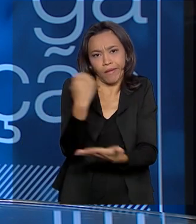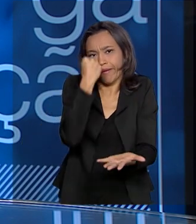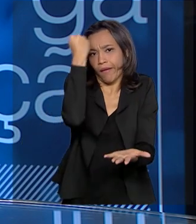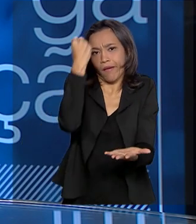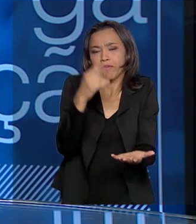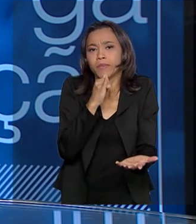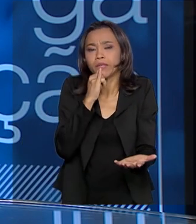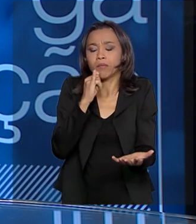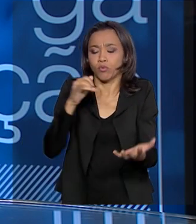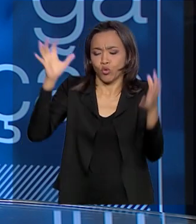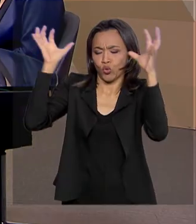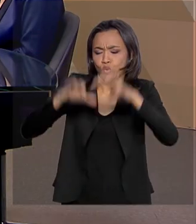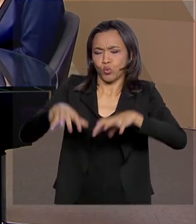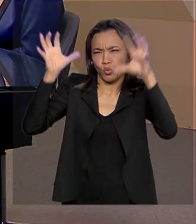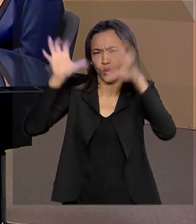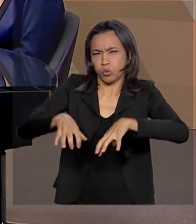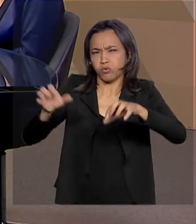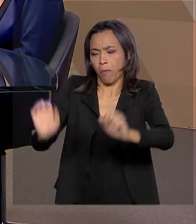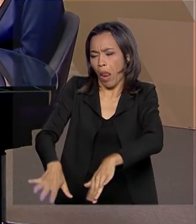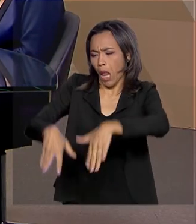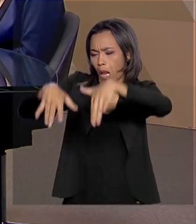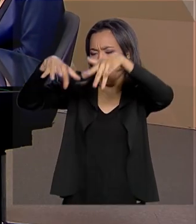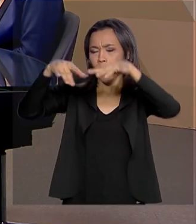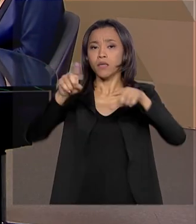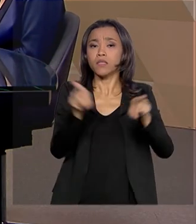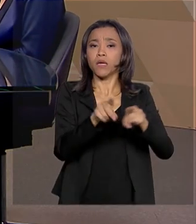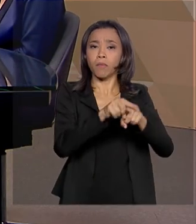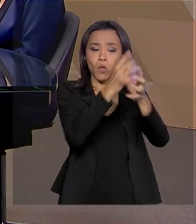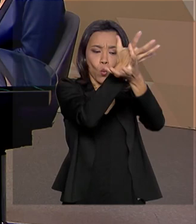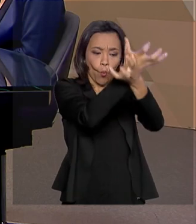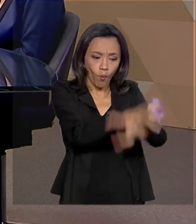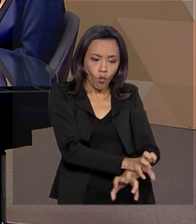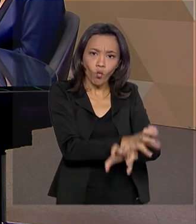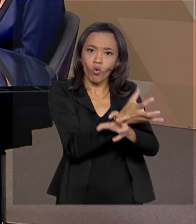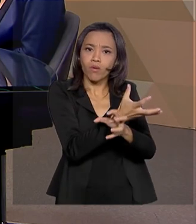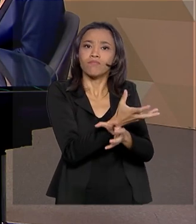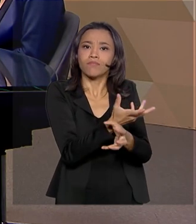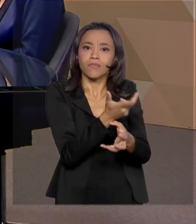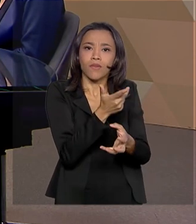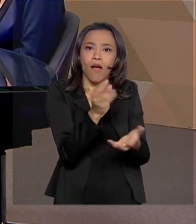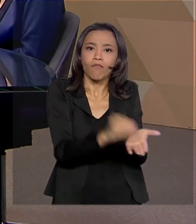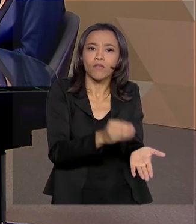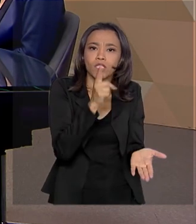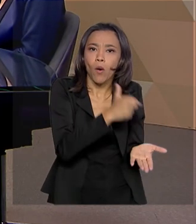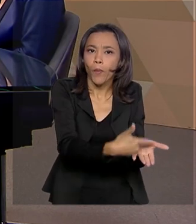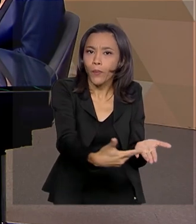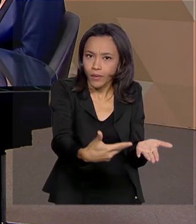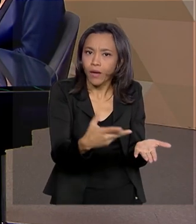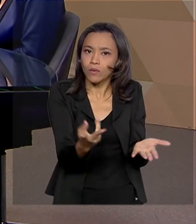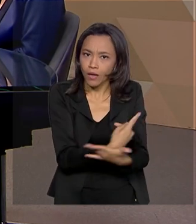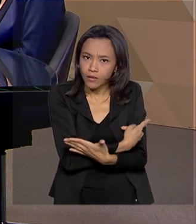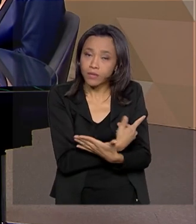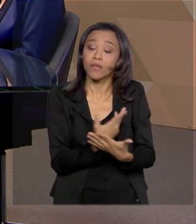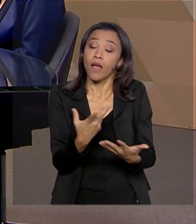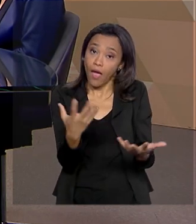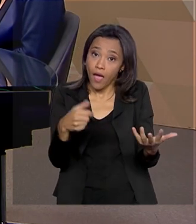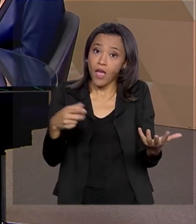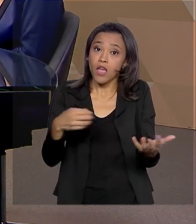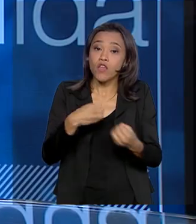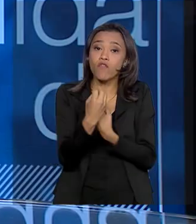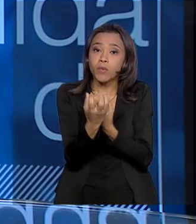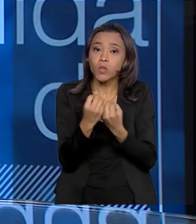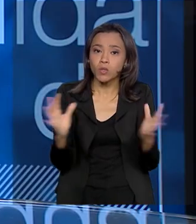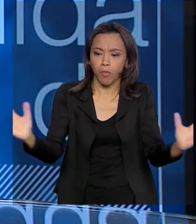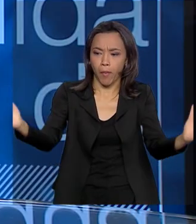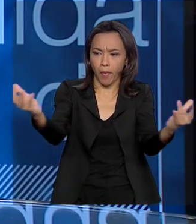secas e as inundações. Então, foram bastante acessadas as informações, a produção de informações que nós temos, e os estados também,